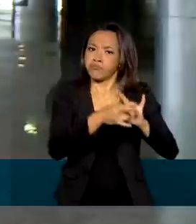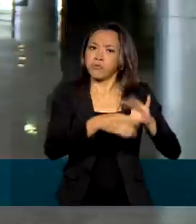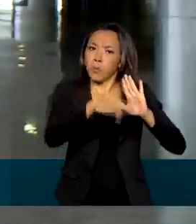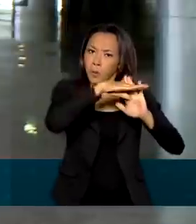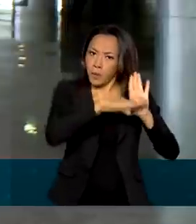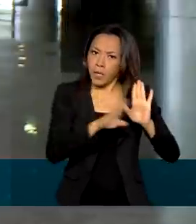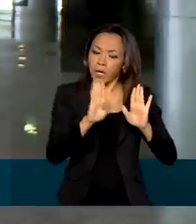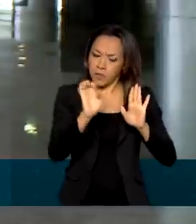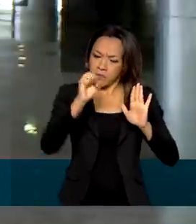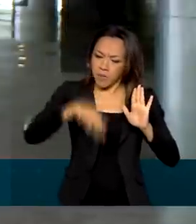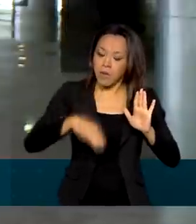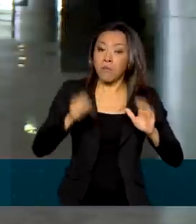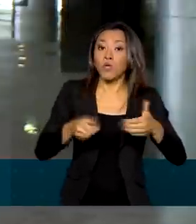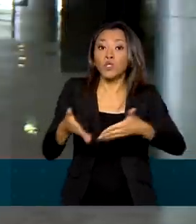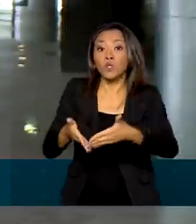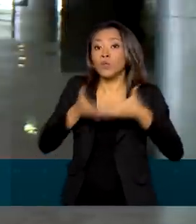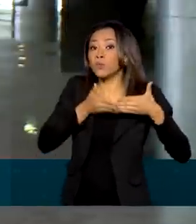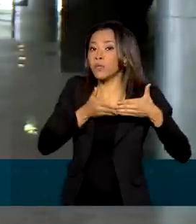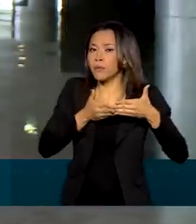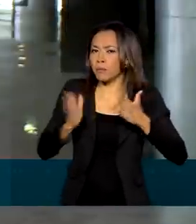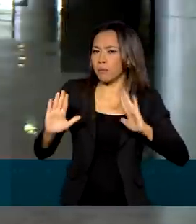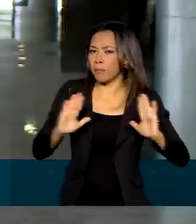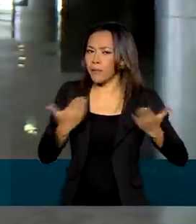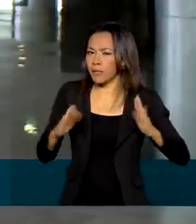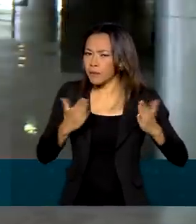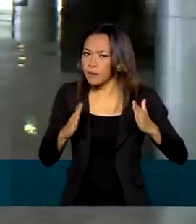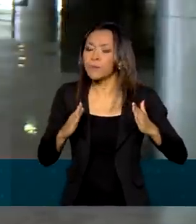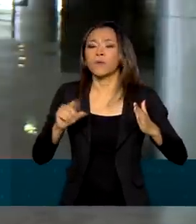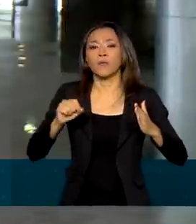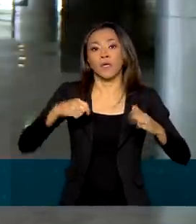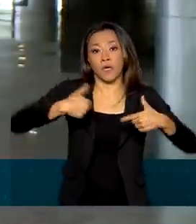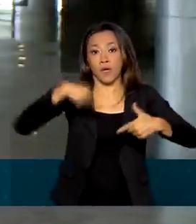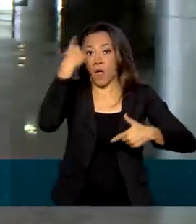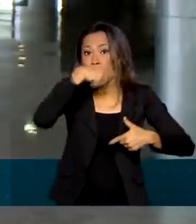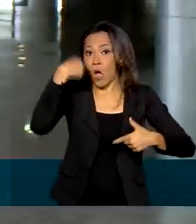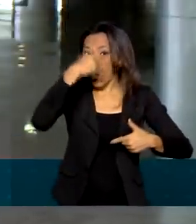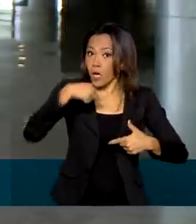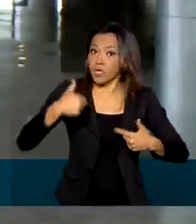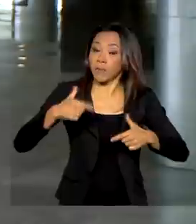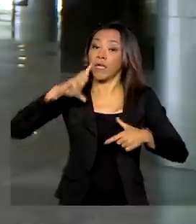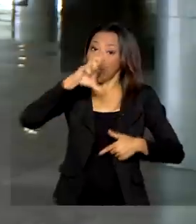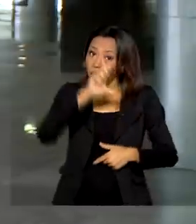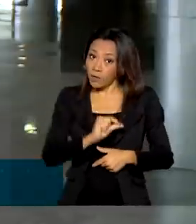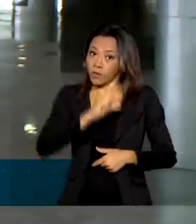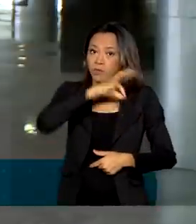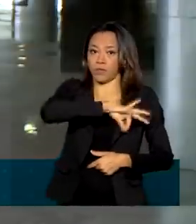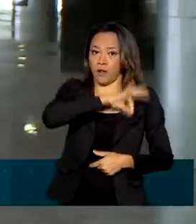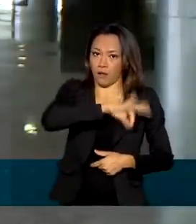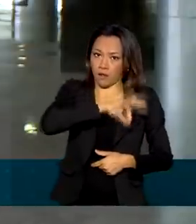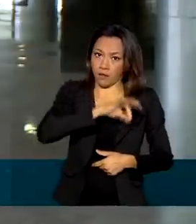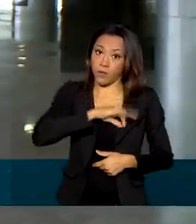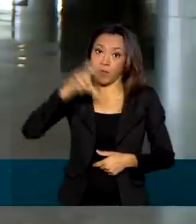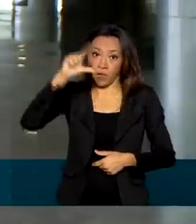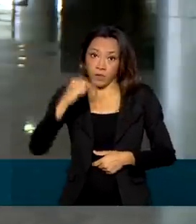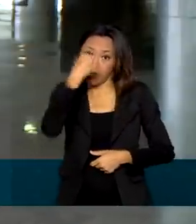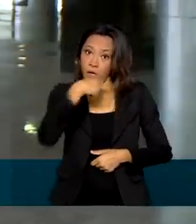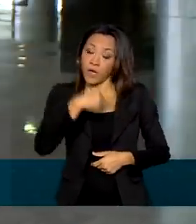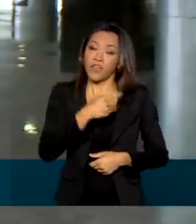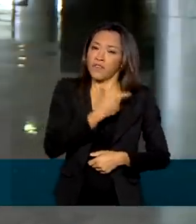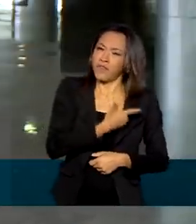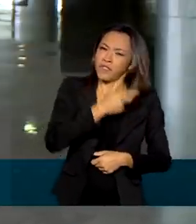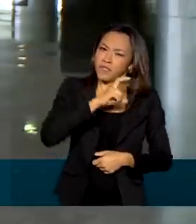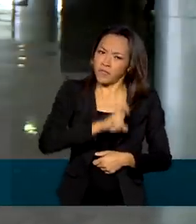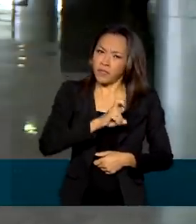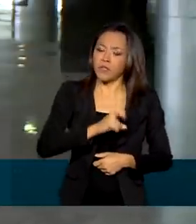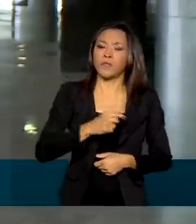suspender temporariamente a jornada de trabalho com redução do salário do empregado em 25%, 50%